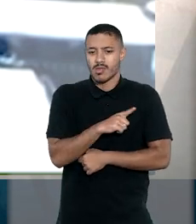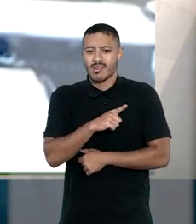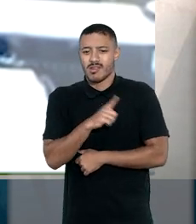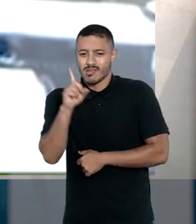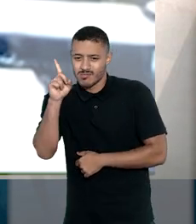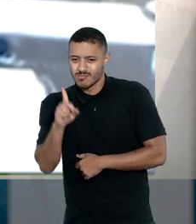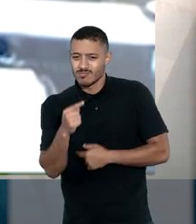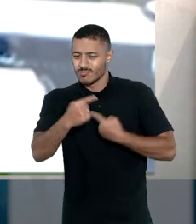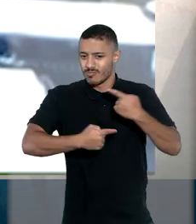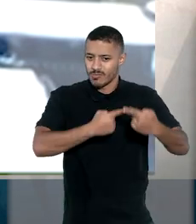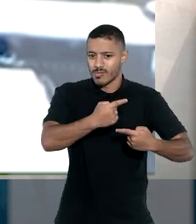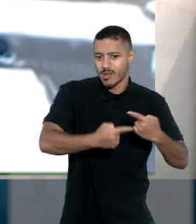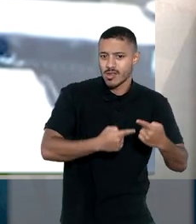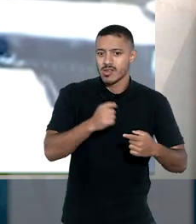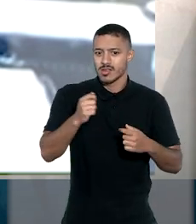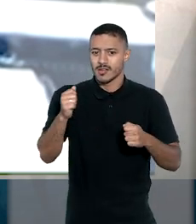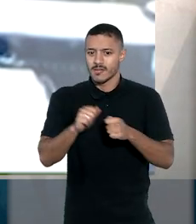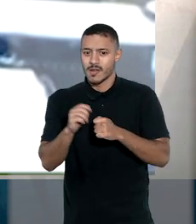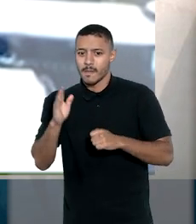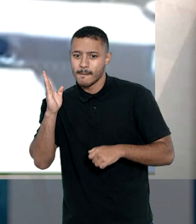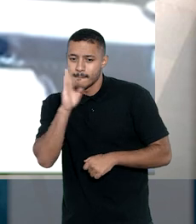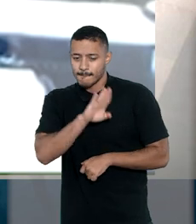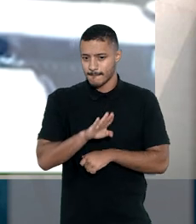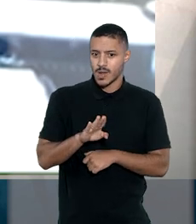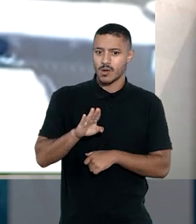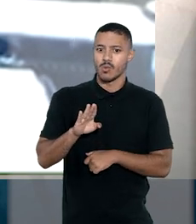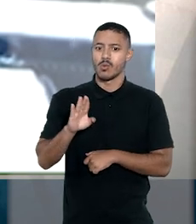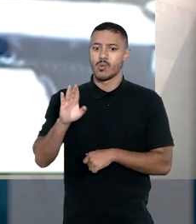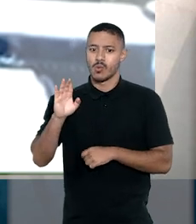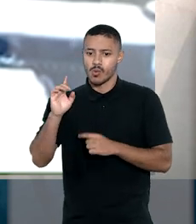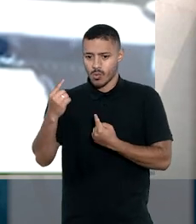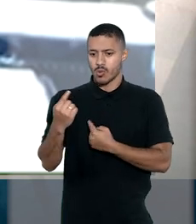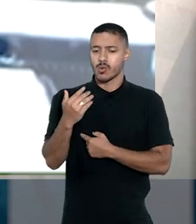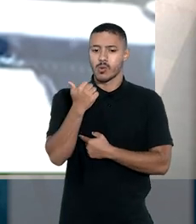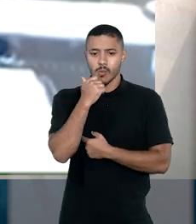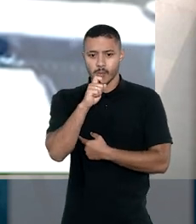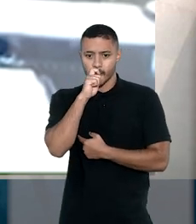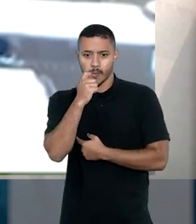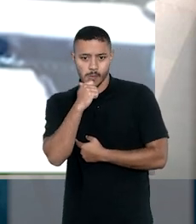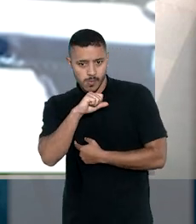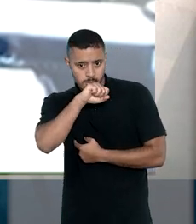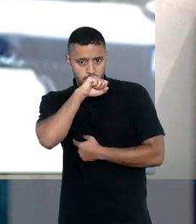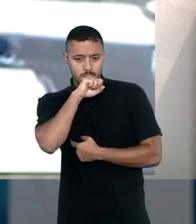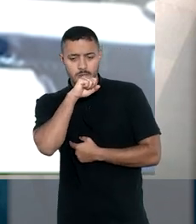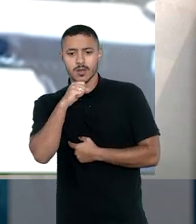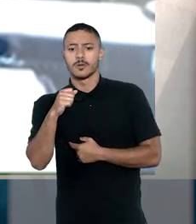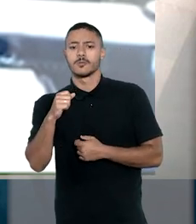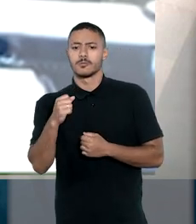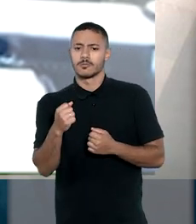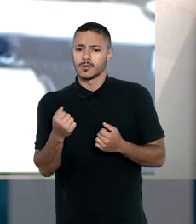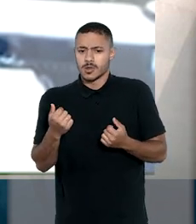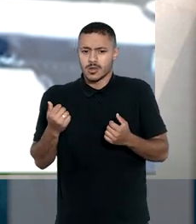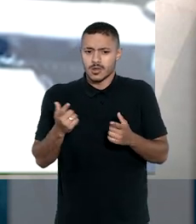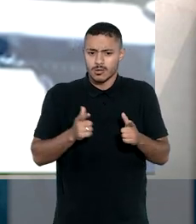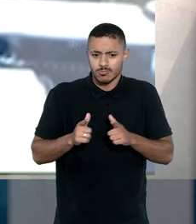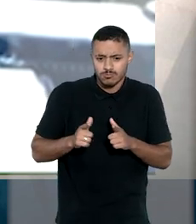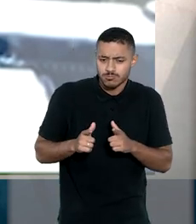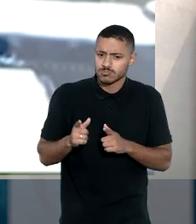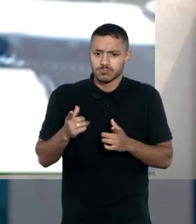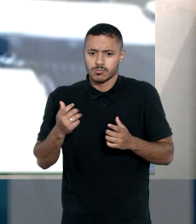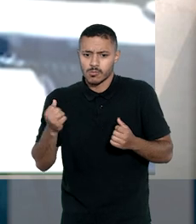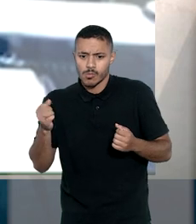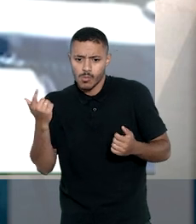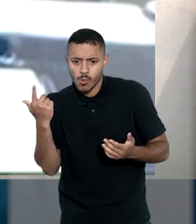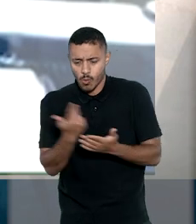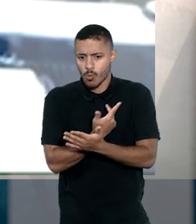sentido de que não terá direito à herança quem atentar propositalmente contra a vida de seus pais, ainda que a conduta